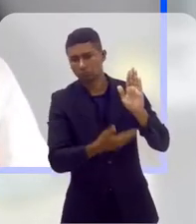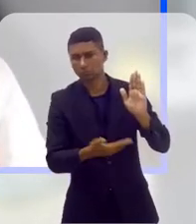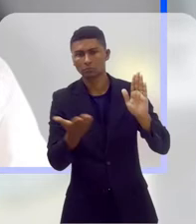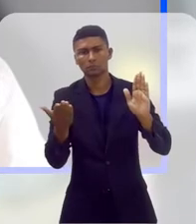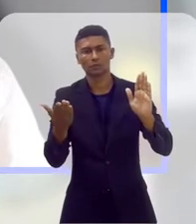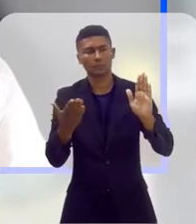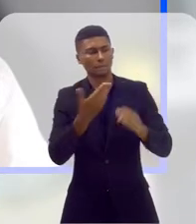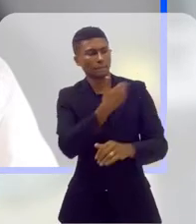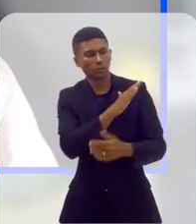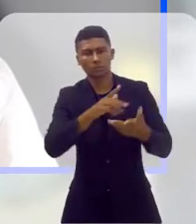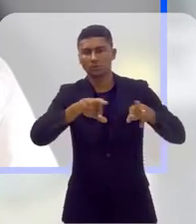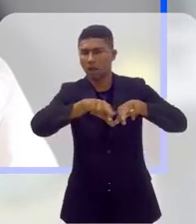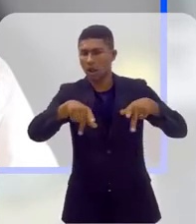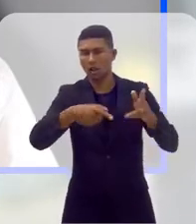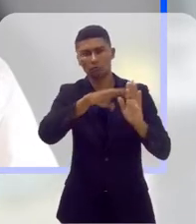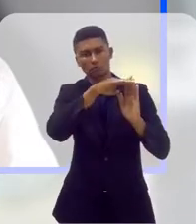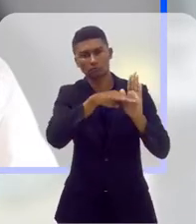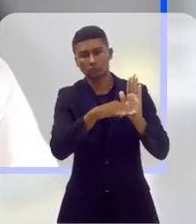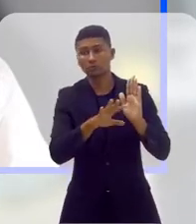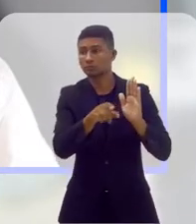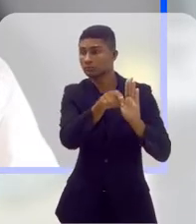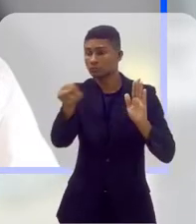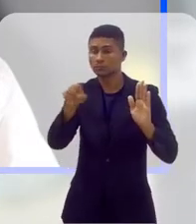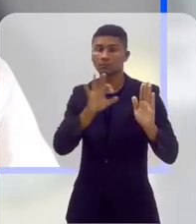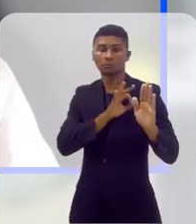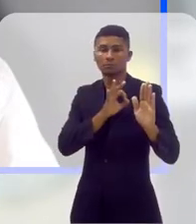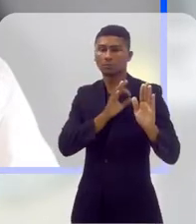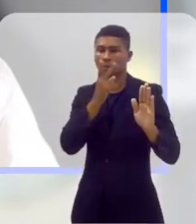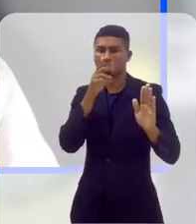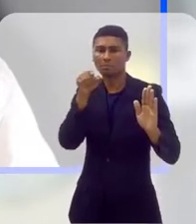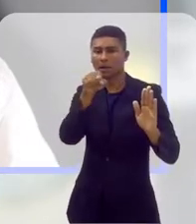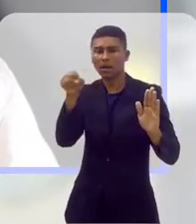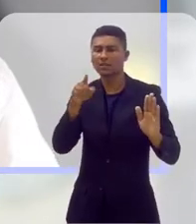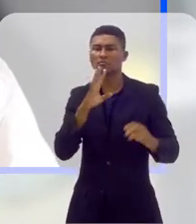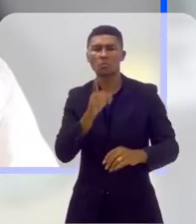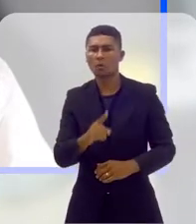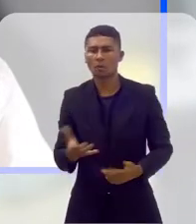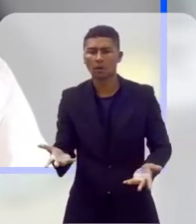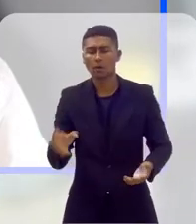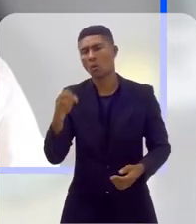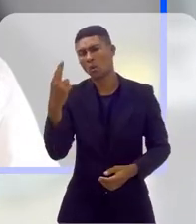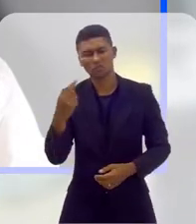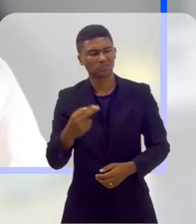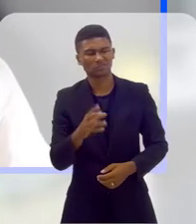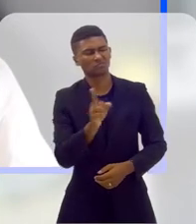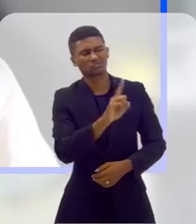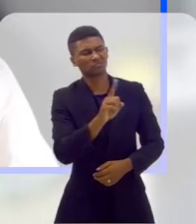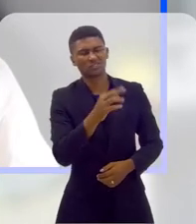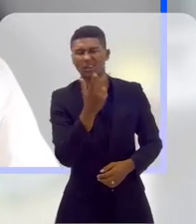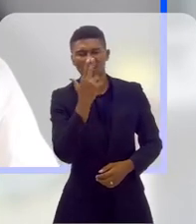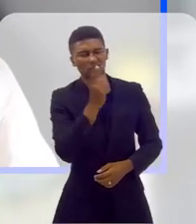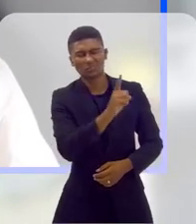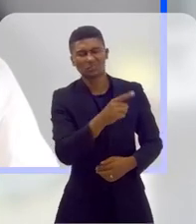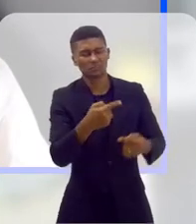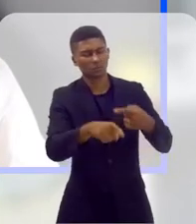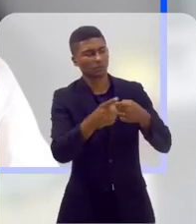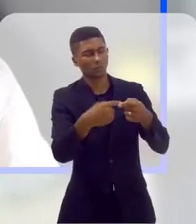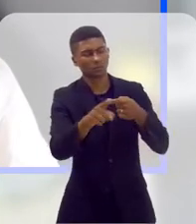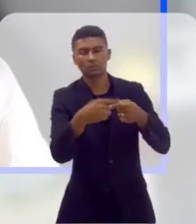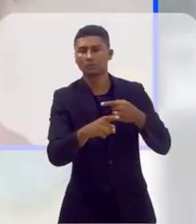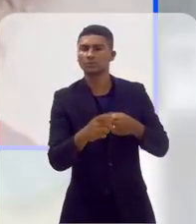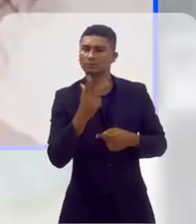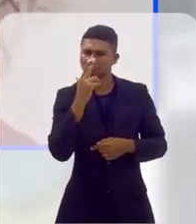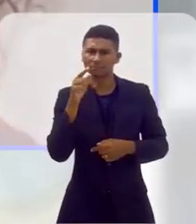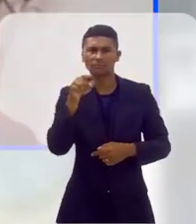os agentes ainda muitos desconhecem ou se negam a categorizar, sempre colocando muitos empecilhos, sempre colocando